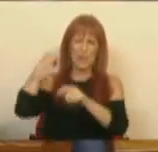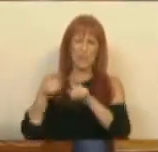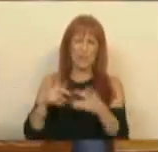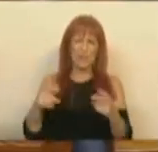conseguirão resolver.